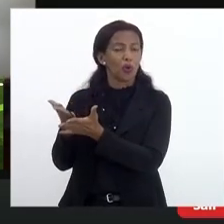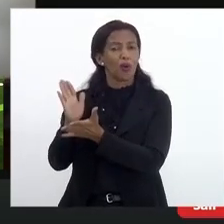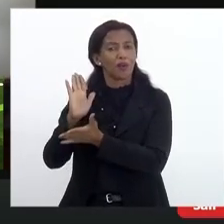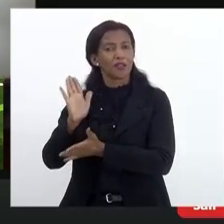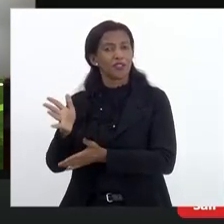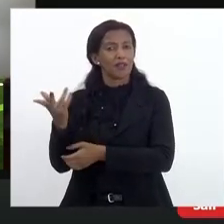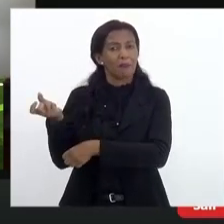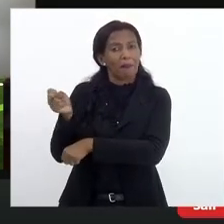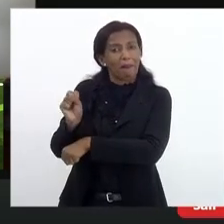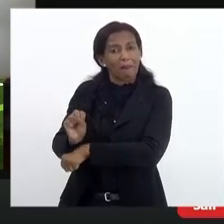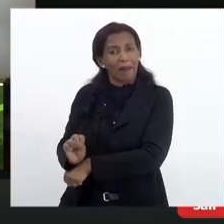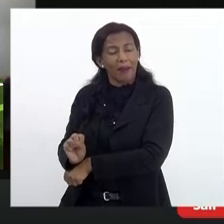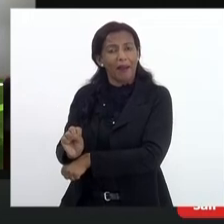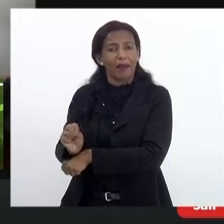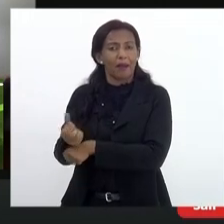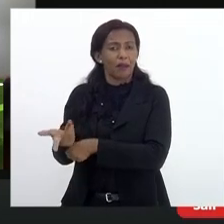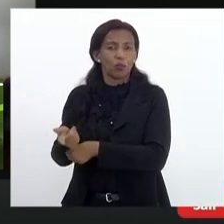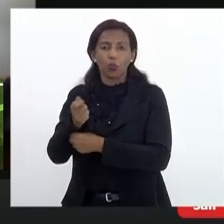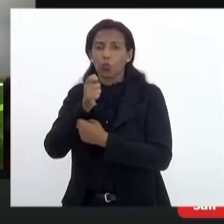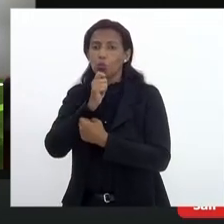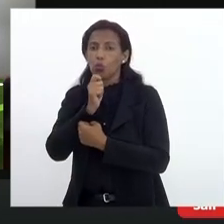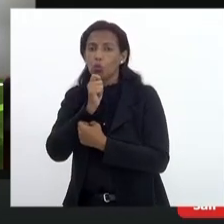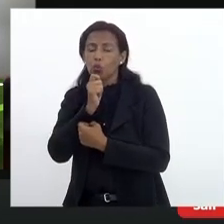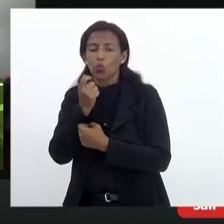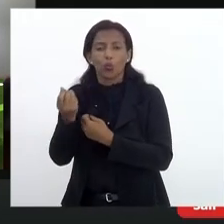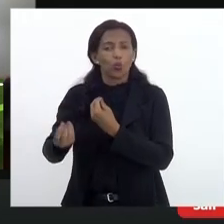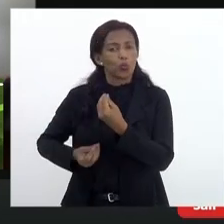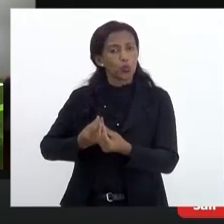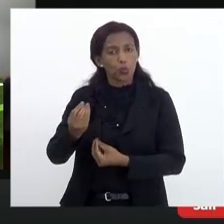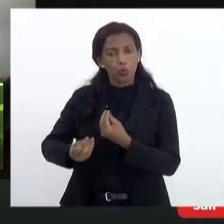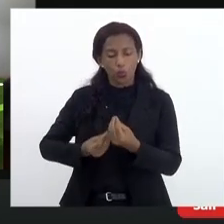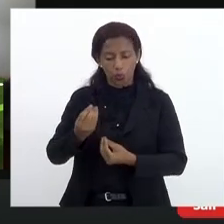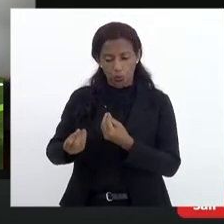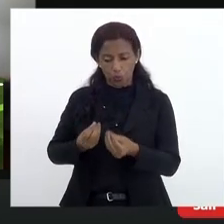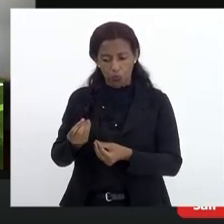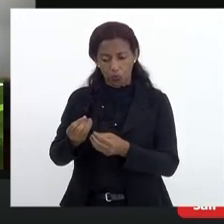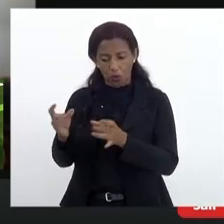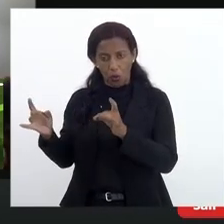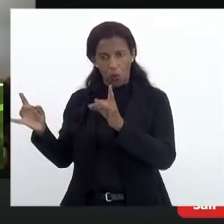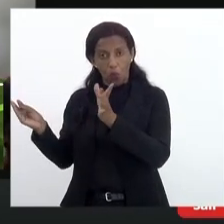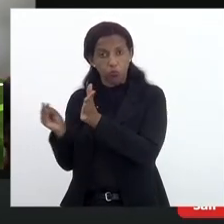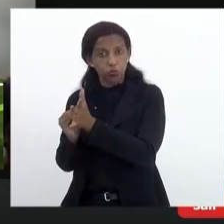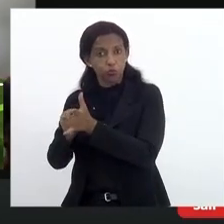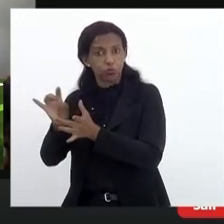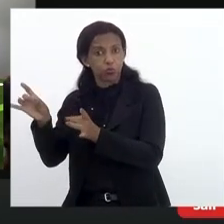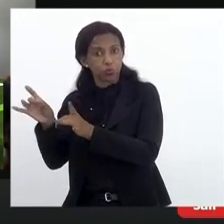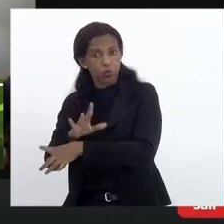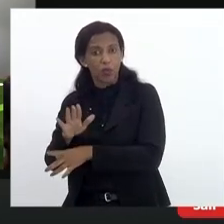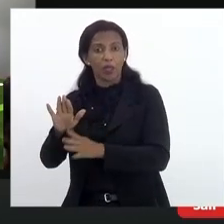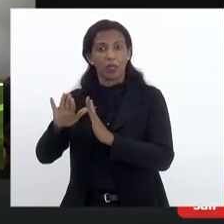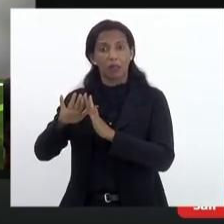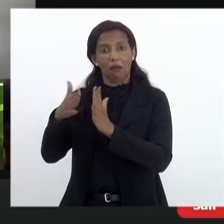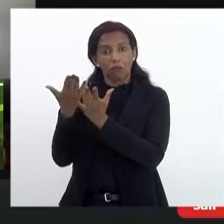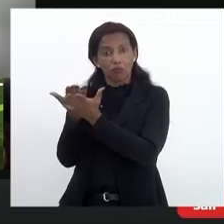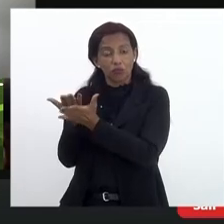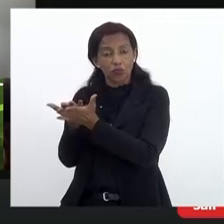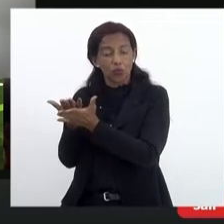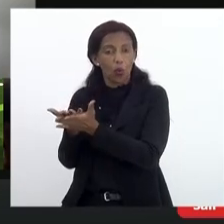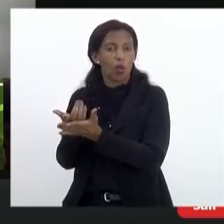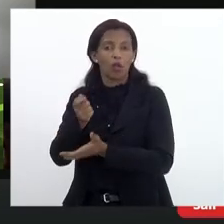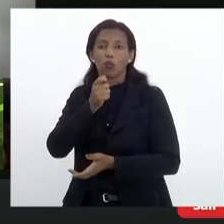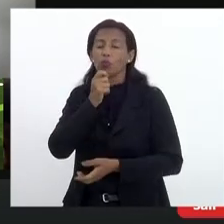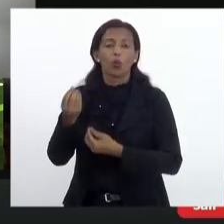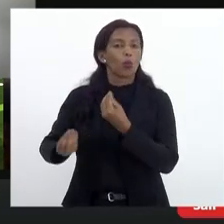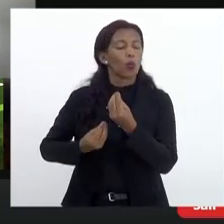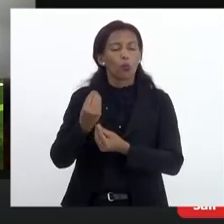parados e que não tinham sido concluídos, e uma vez que a escola não está extinta, não tem